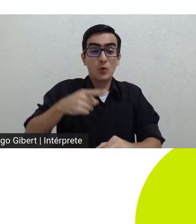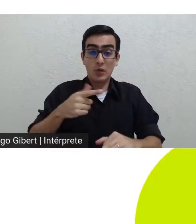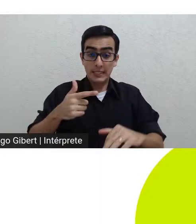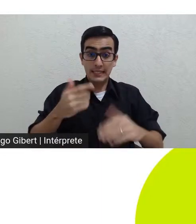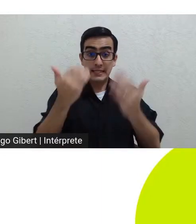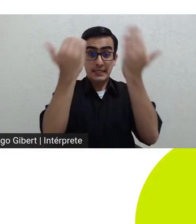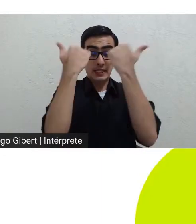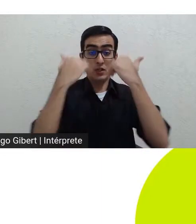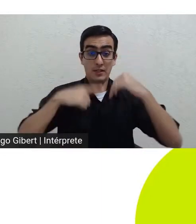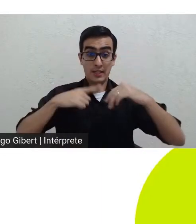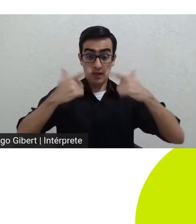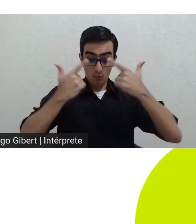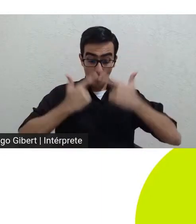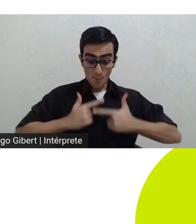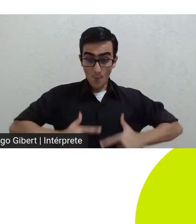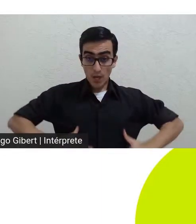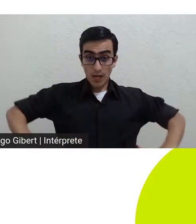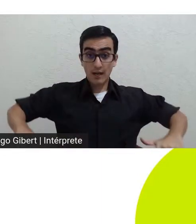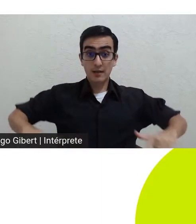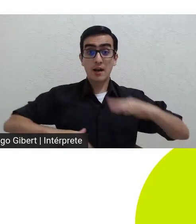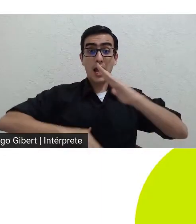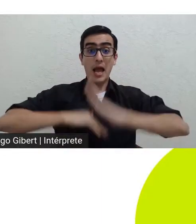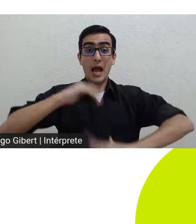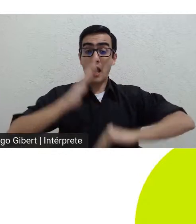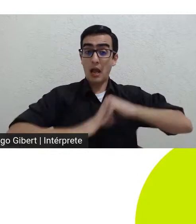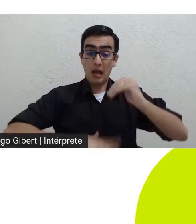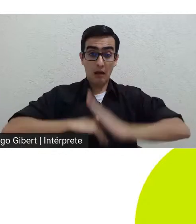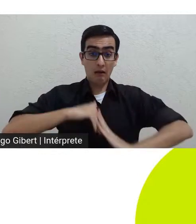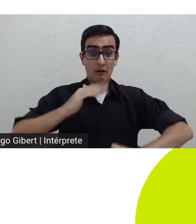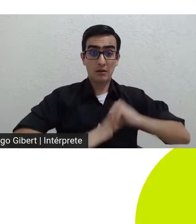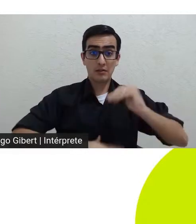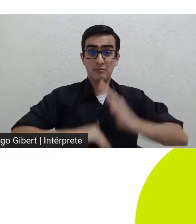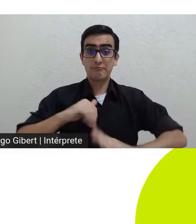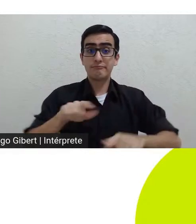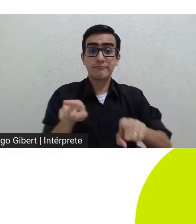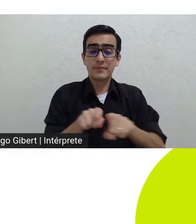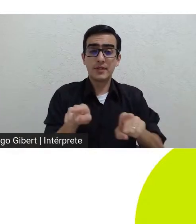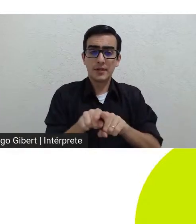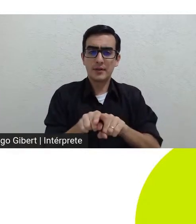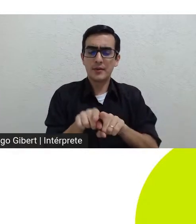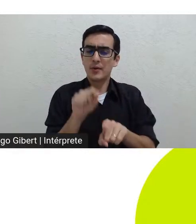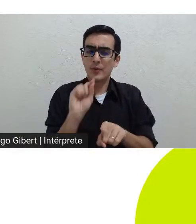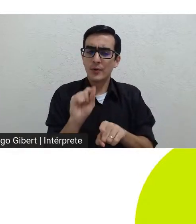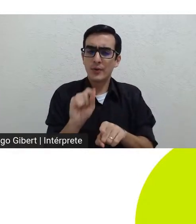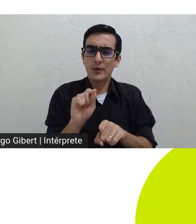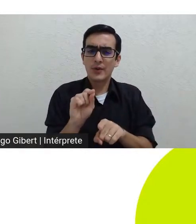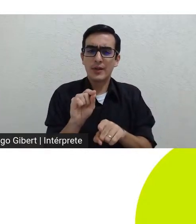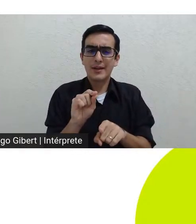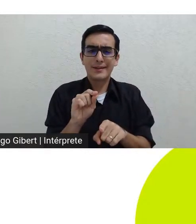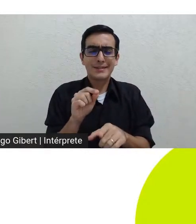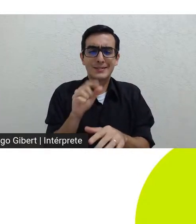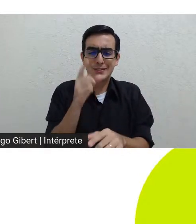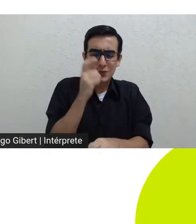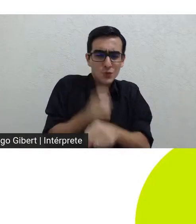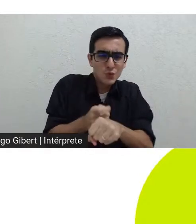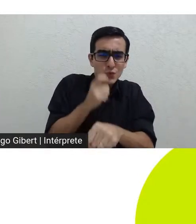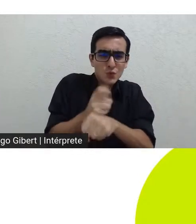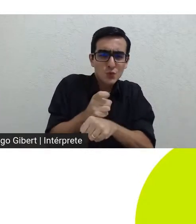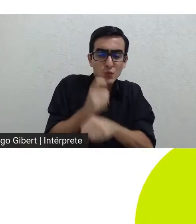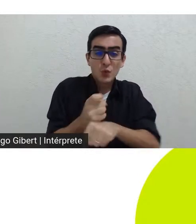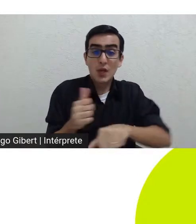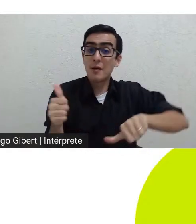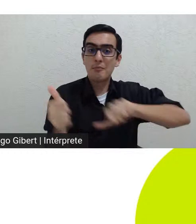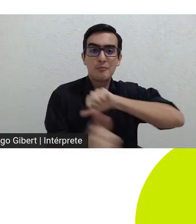autônoma e em última instância impassível inflexível aos seus